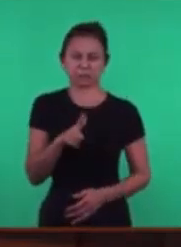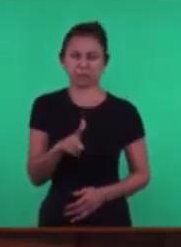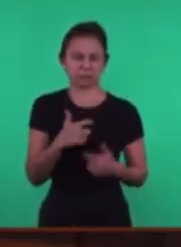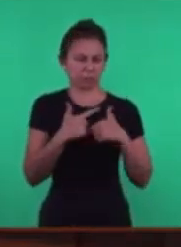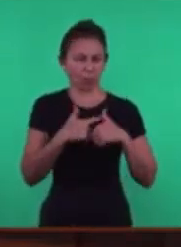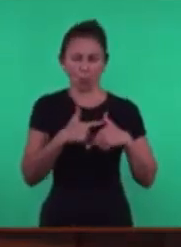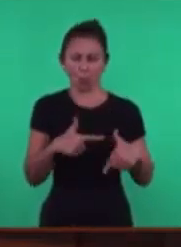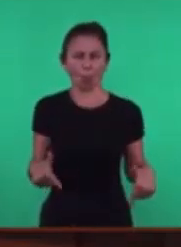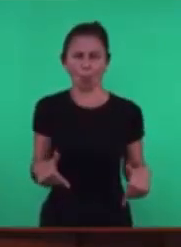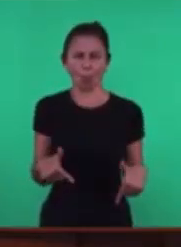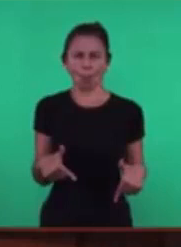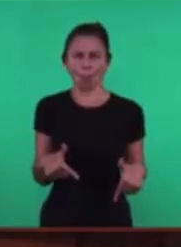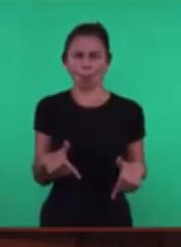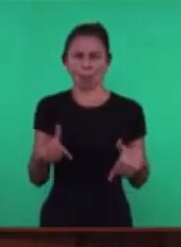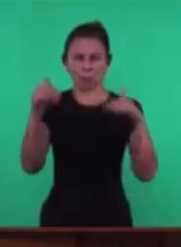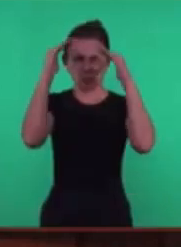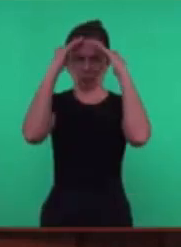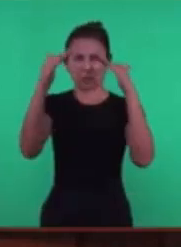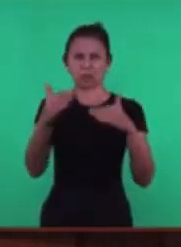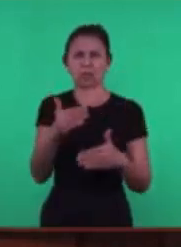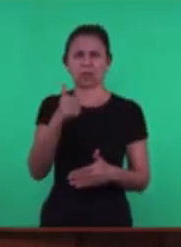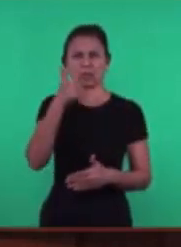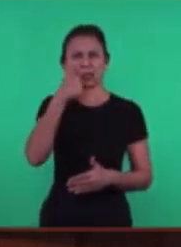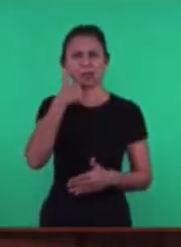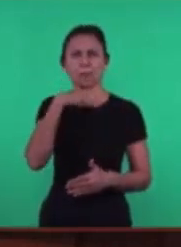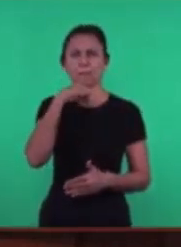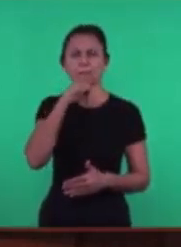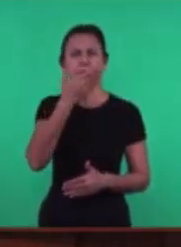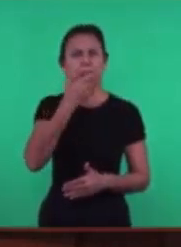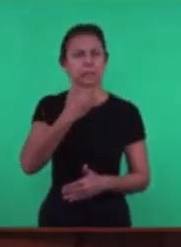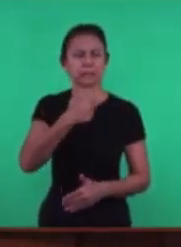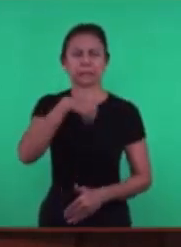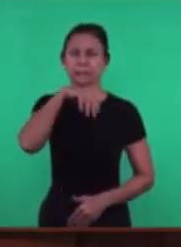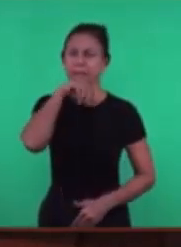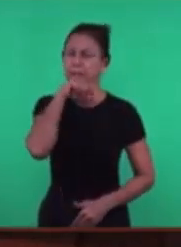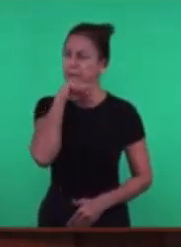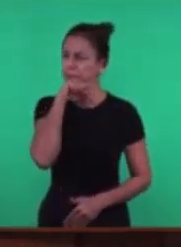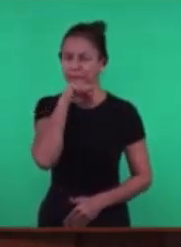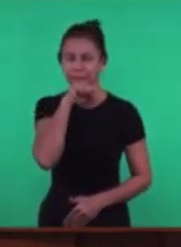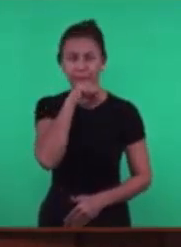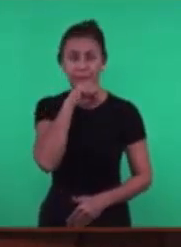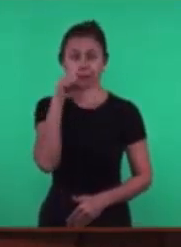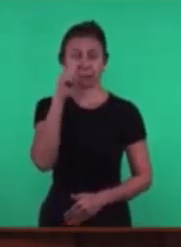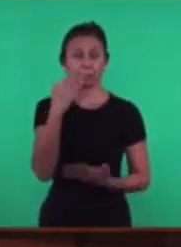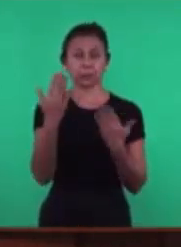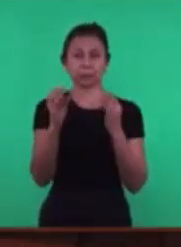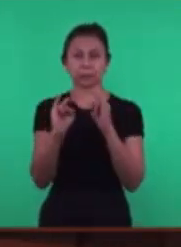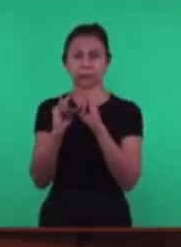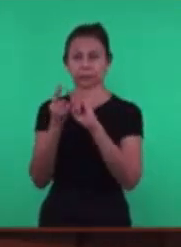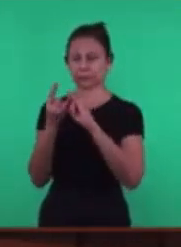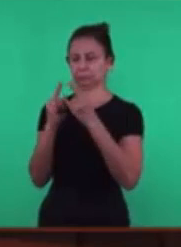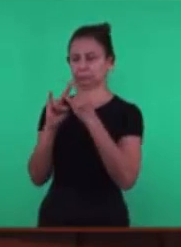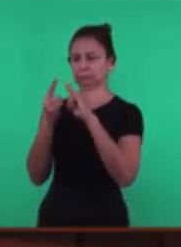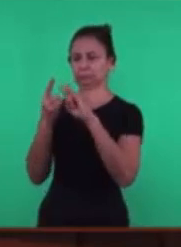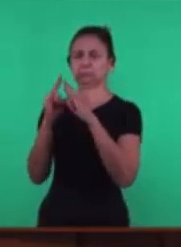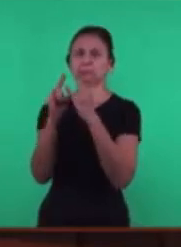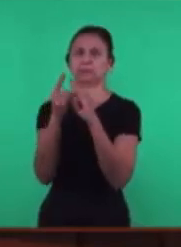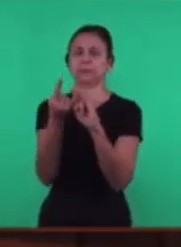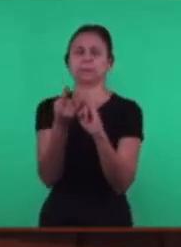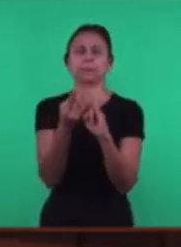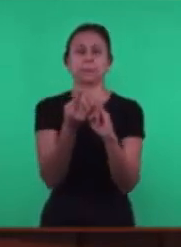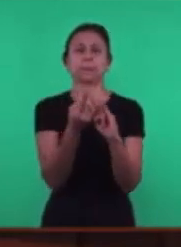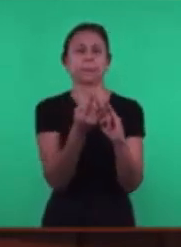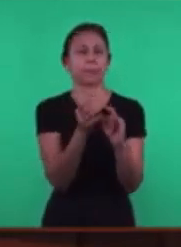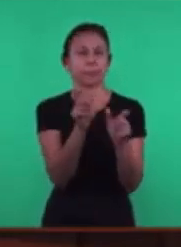Desobedientes A pais E a mães Esses Não tem conciliação São espinhos São espinhos Onde não